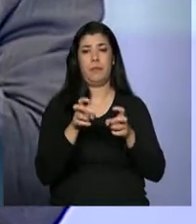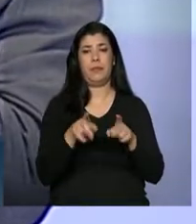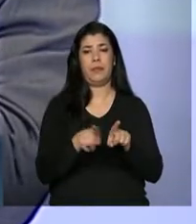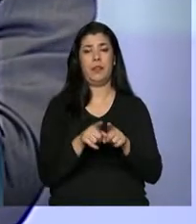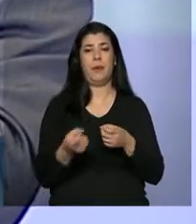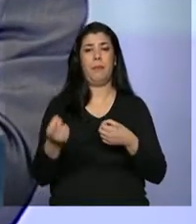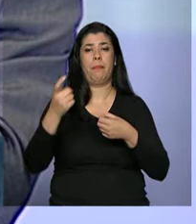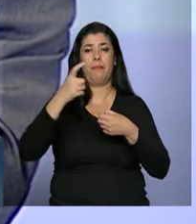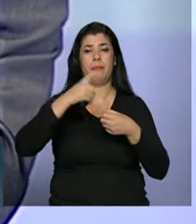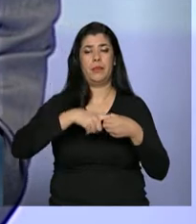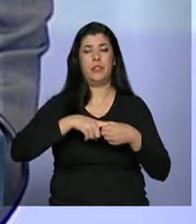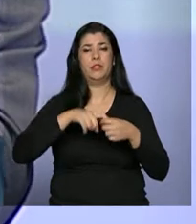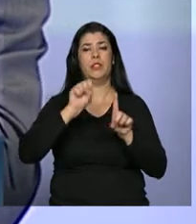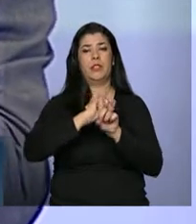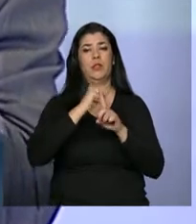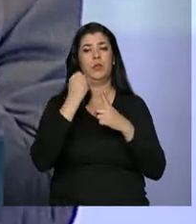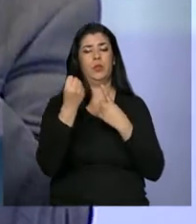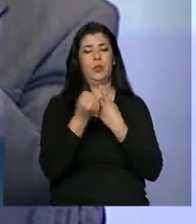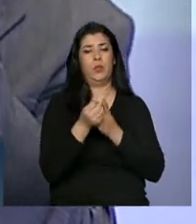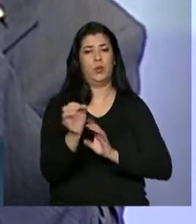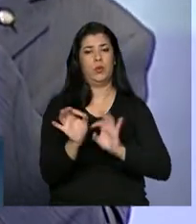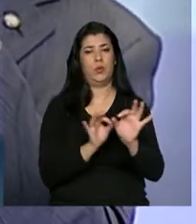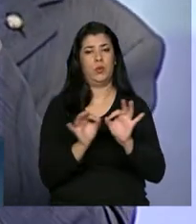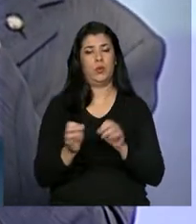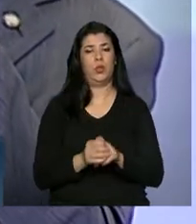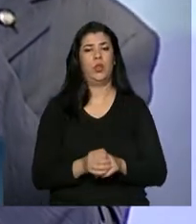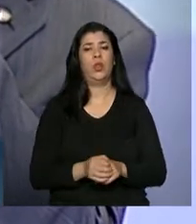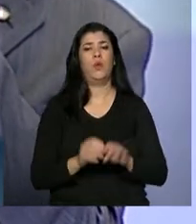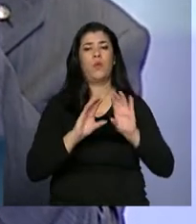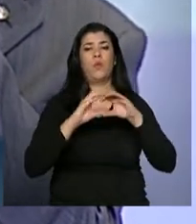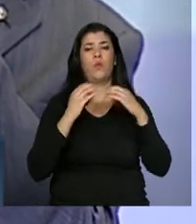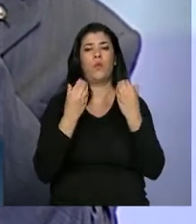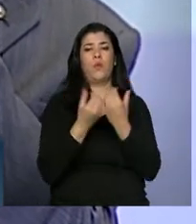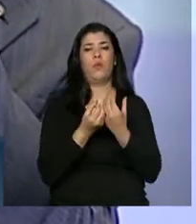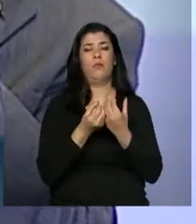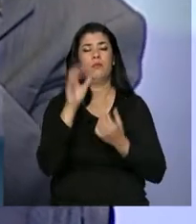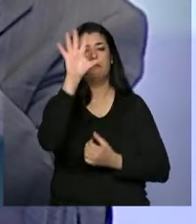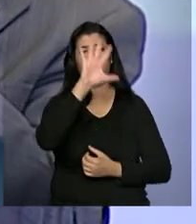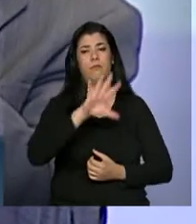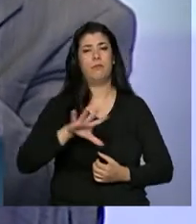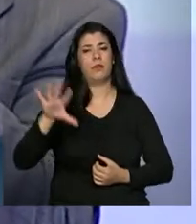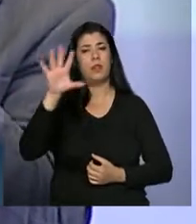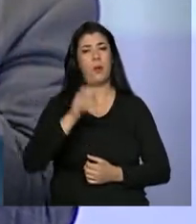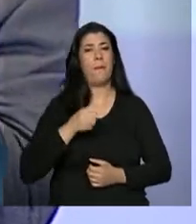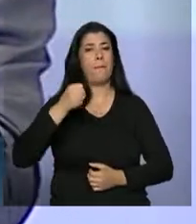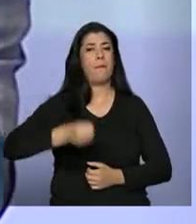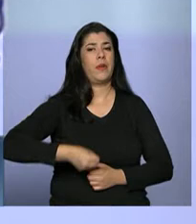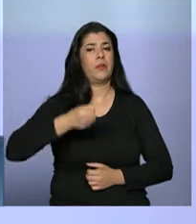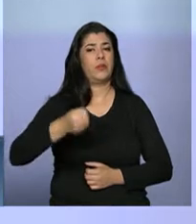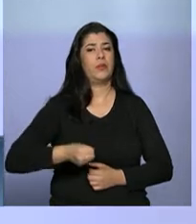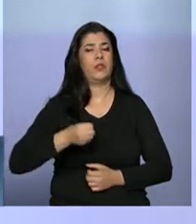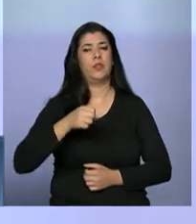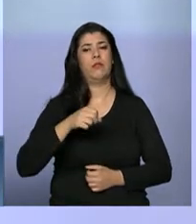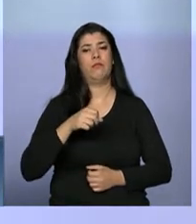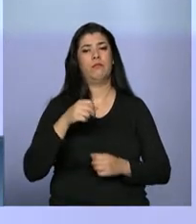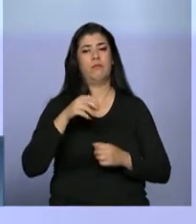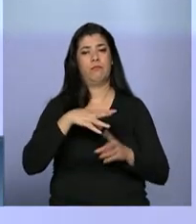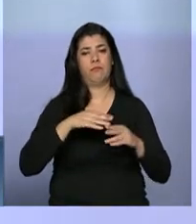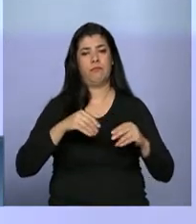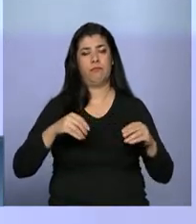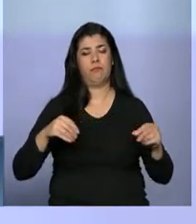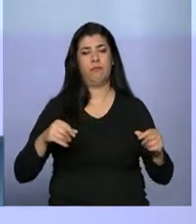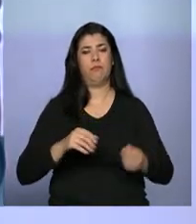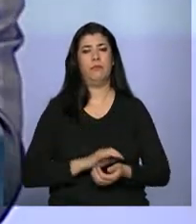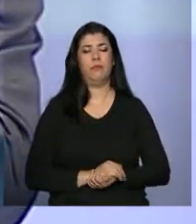Sociedade Civil Organizada, Comissão Pastoral da Terra, eu vi o Xavier passando ali atrás rapidamente, não consigo identificá-lo